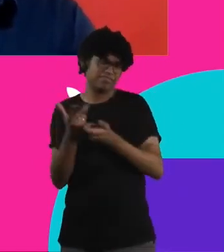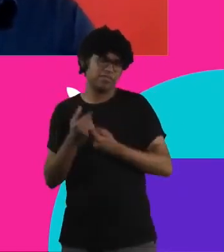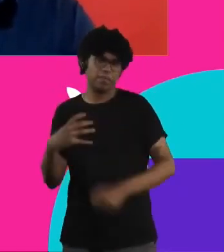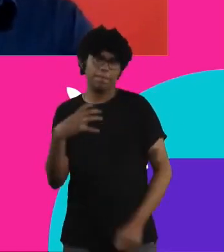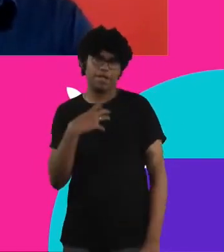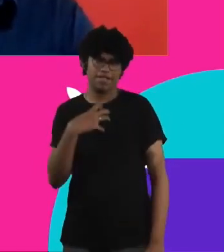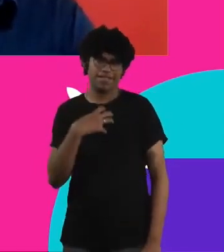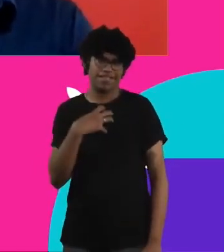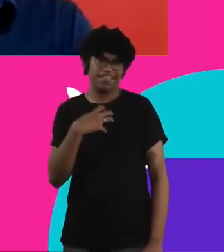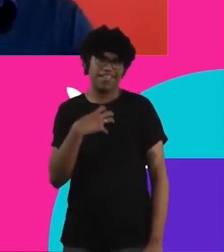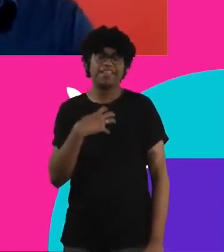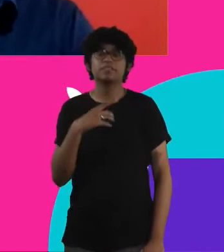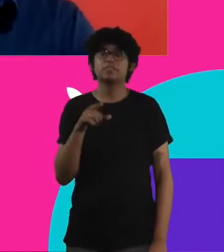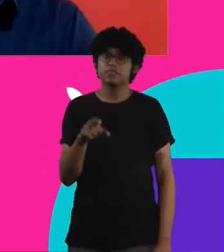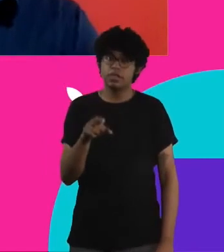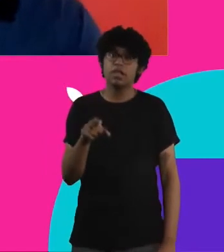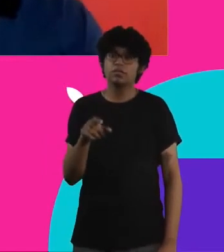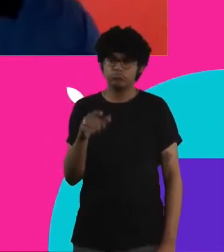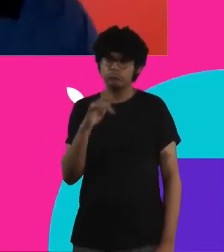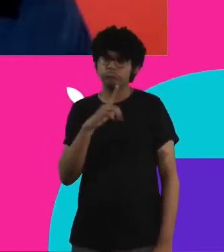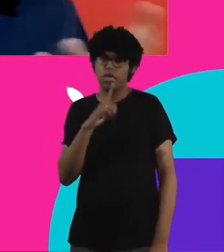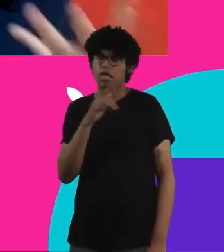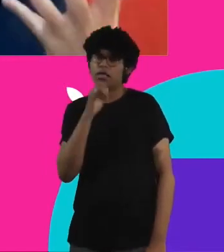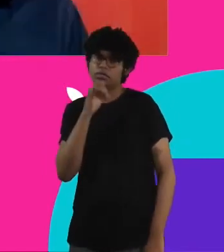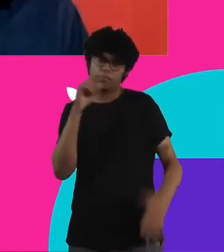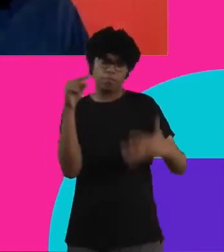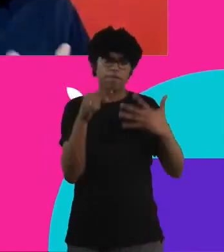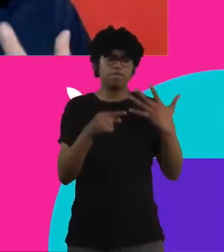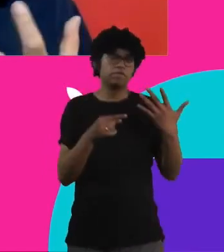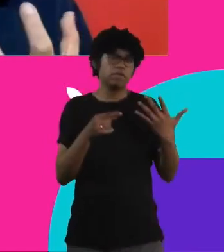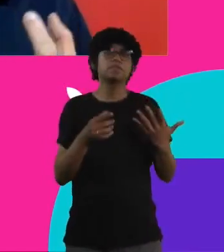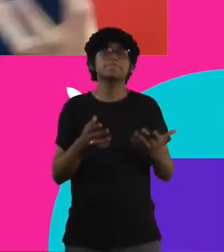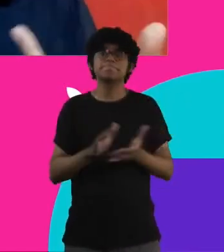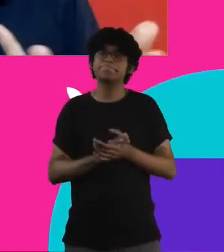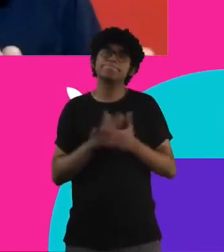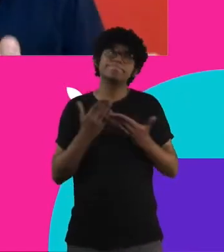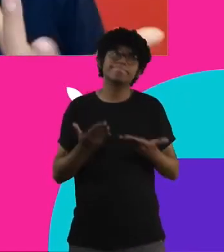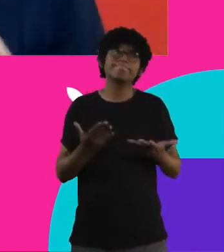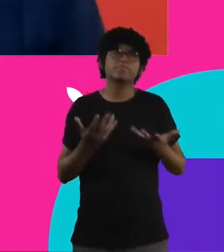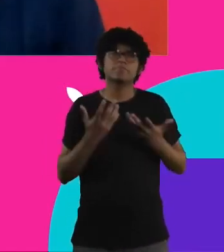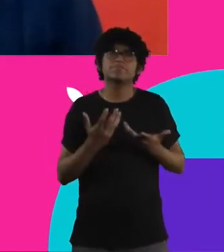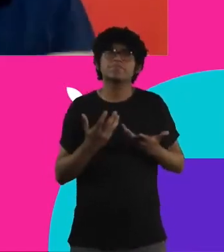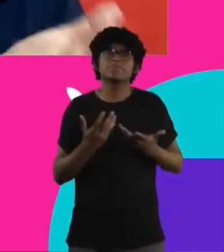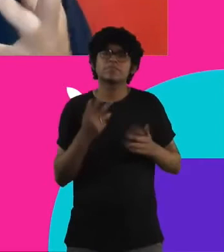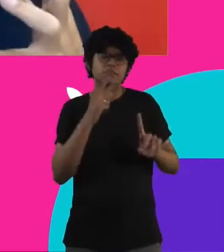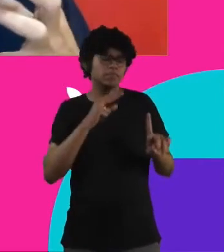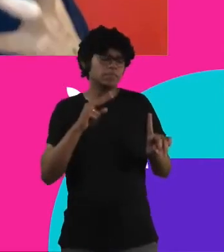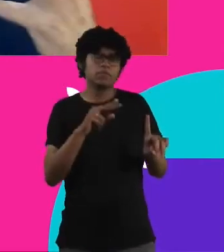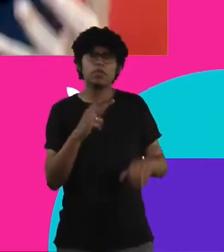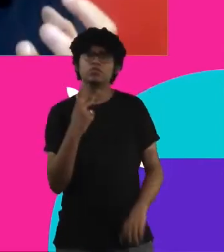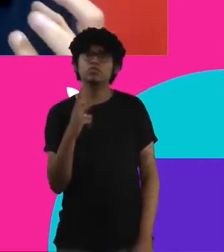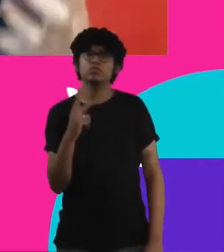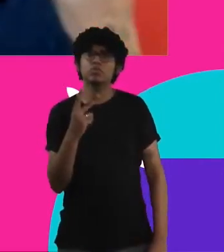acho que a gente tem muito exemplo que a gente não fala. Mas eu, ouvindo você, eu queria olhar também como que você vê essa